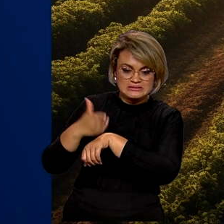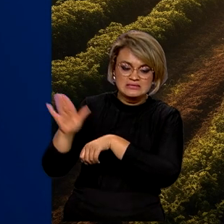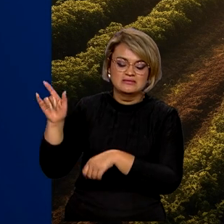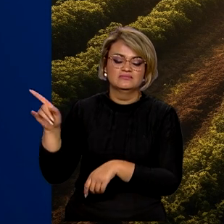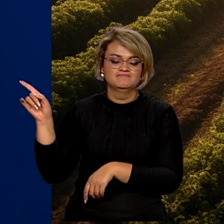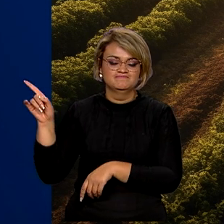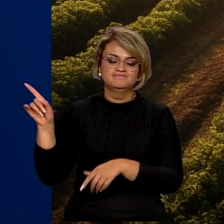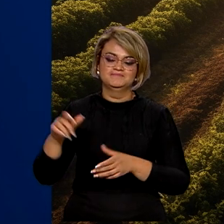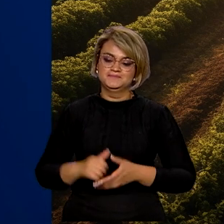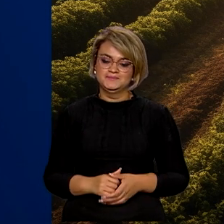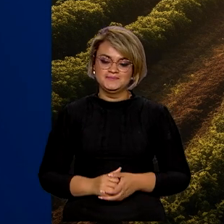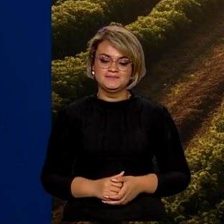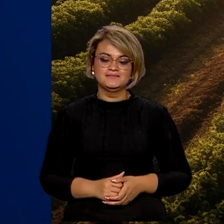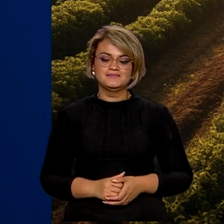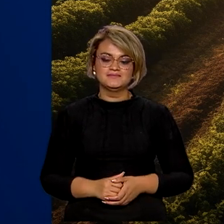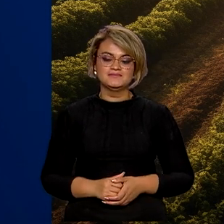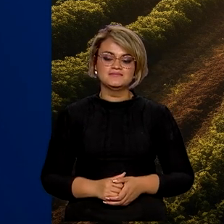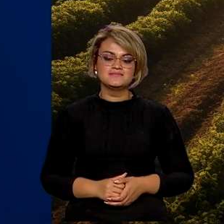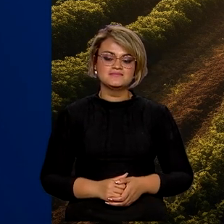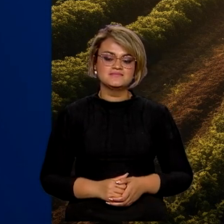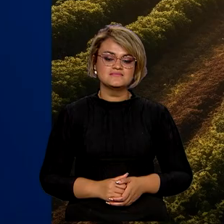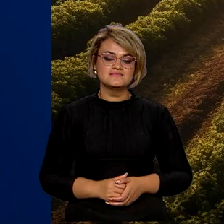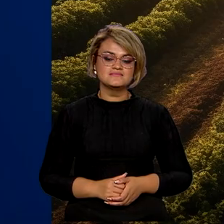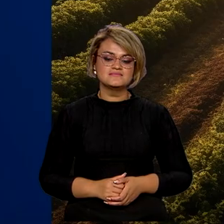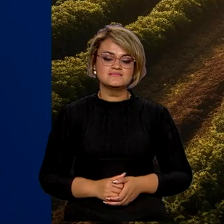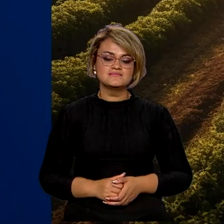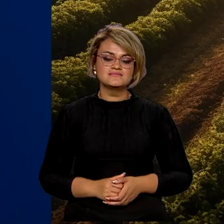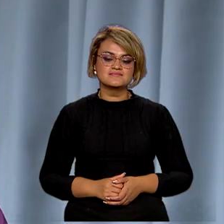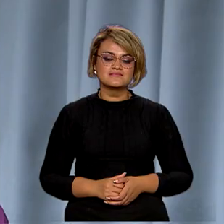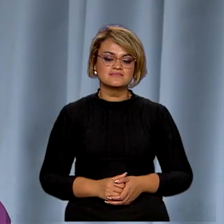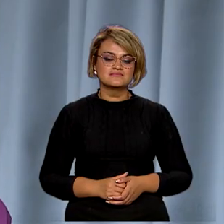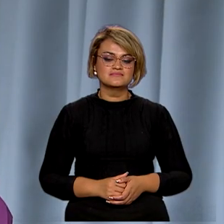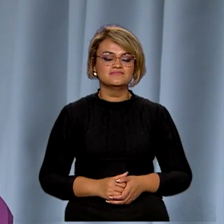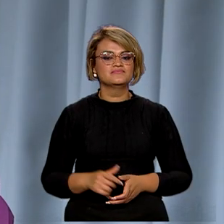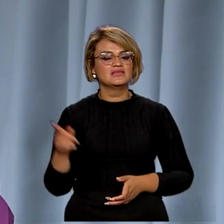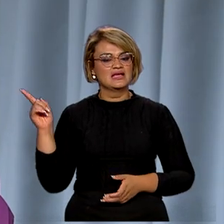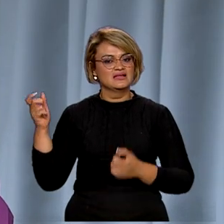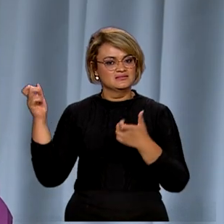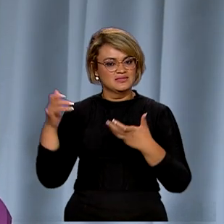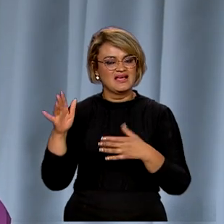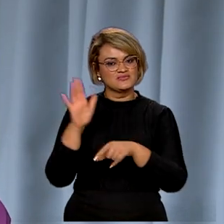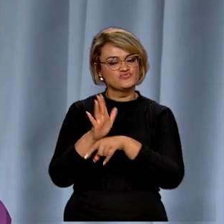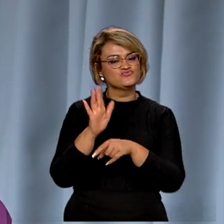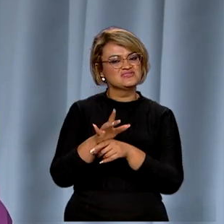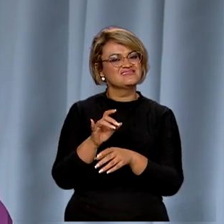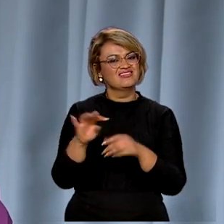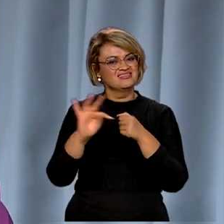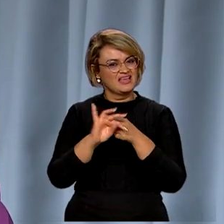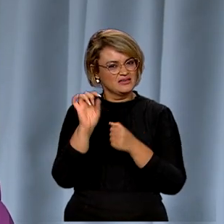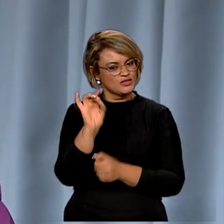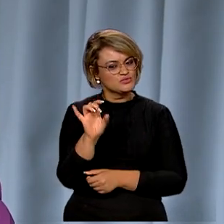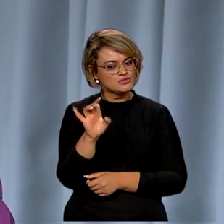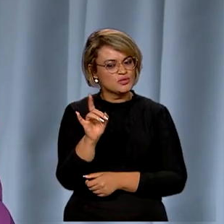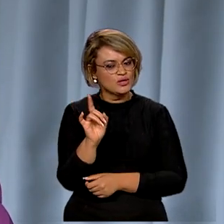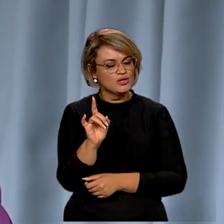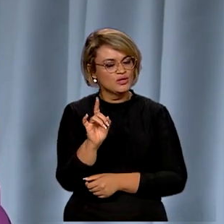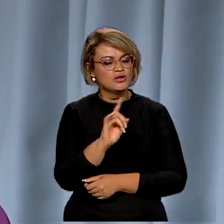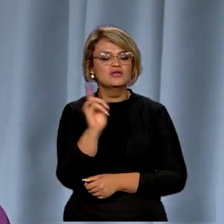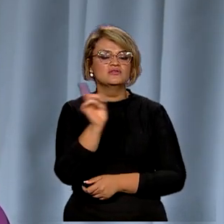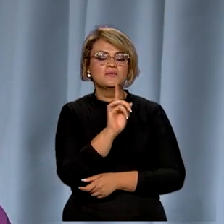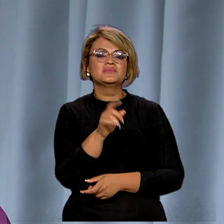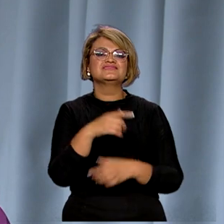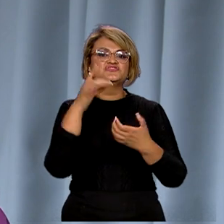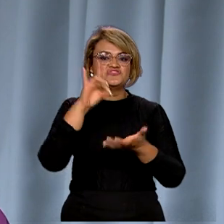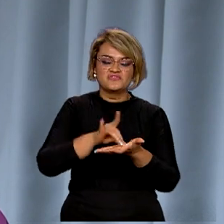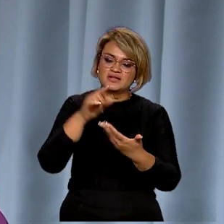sistematização de experiências realizadas pelas mulheres. Não é só assistência técnica, assistência técnica tem que vir de fato